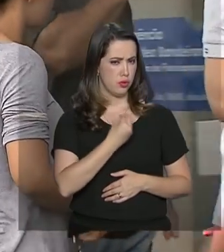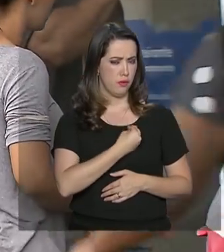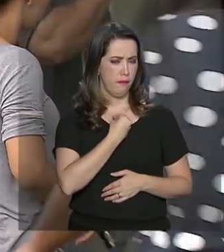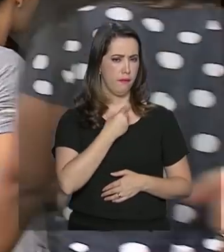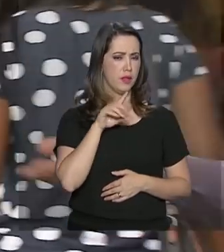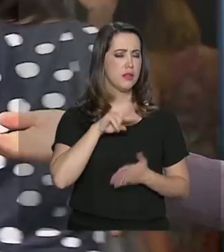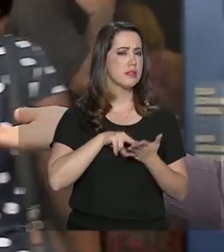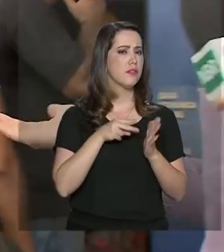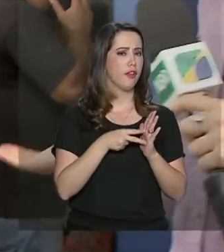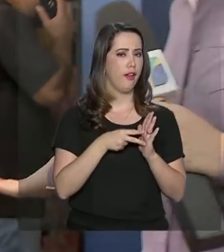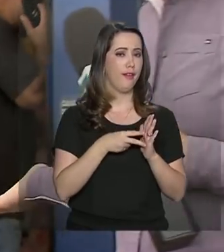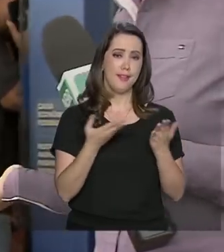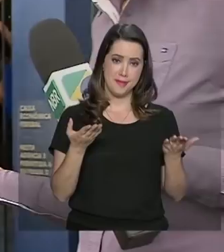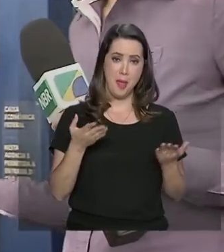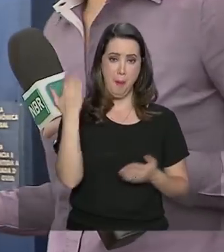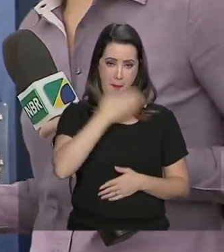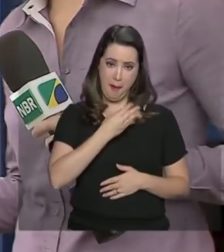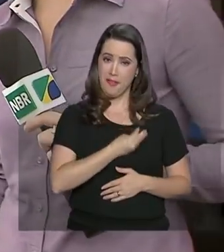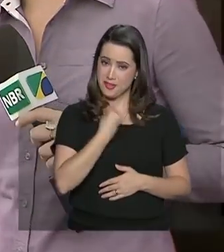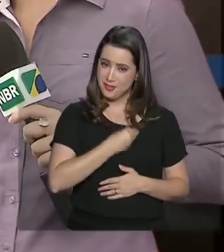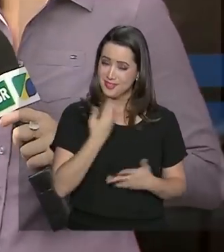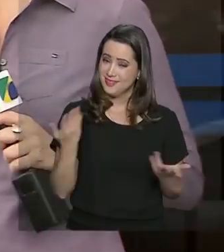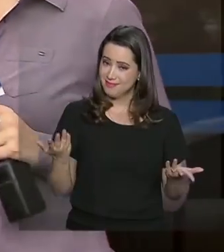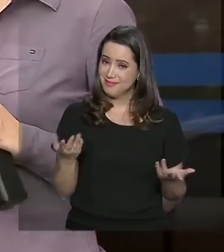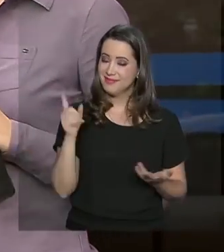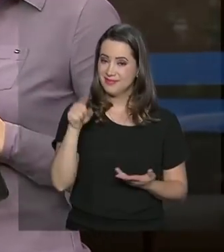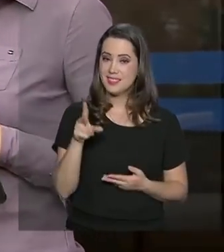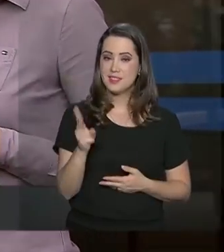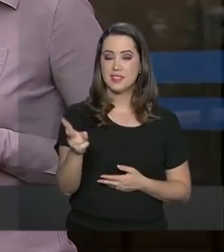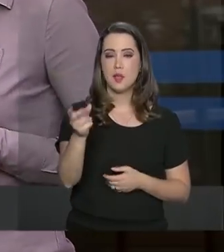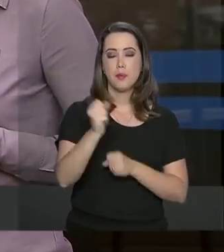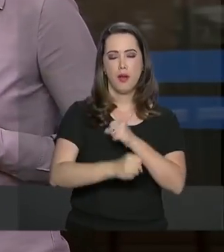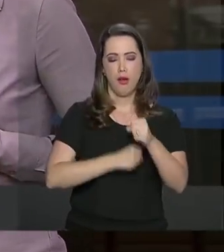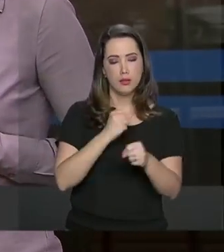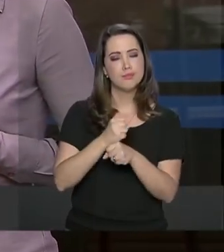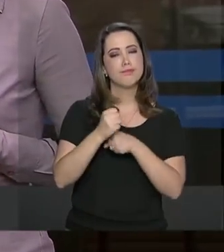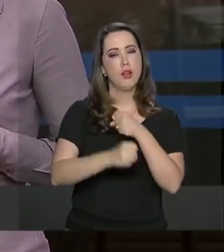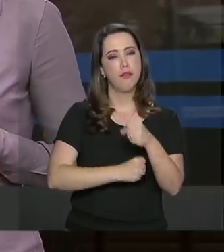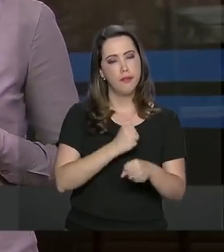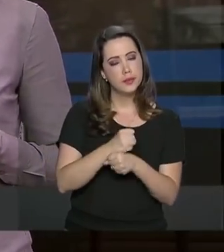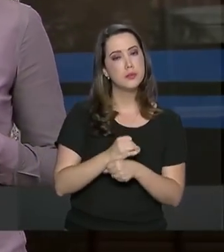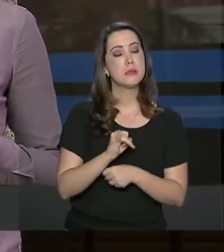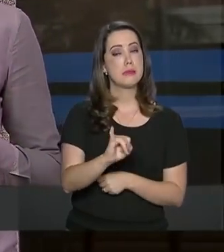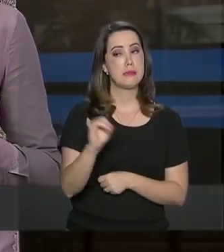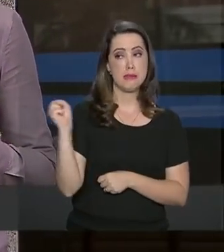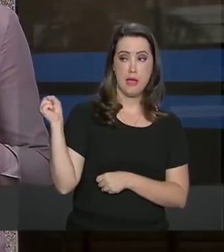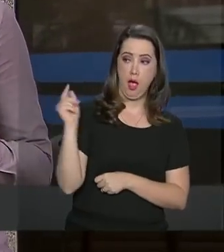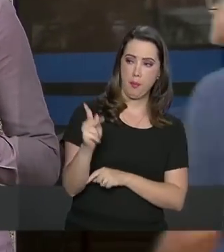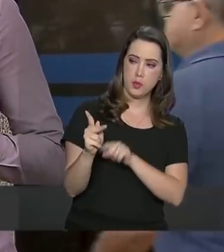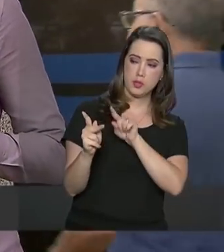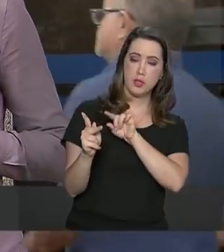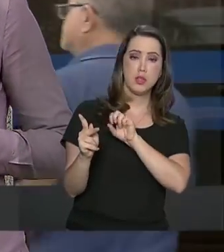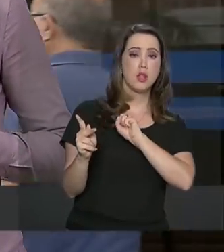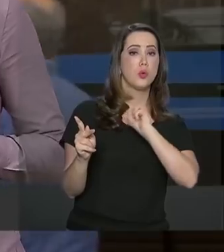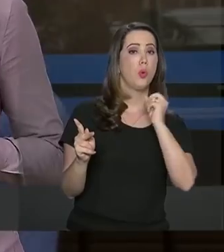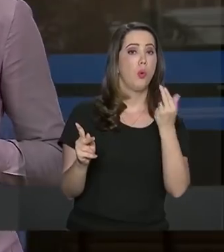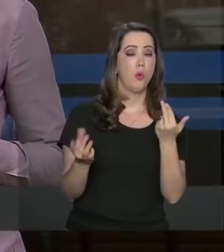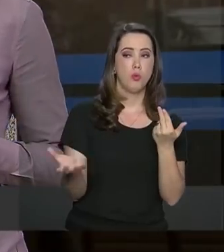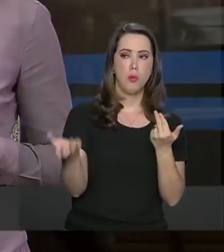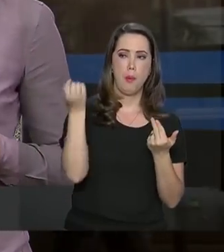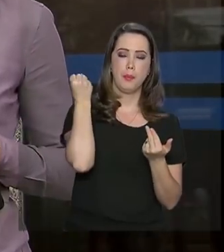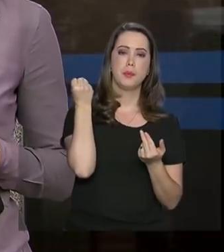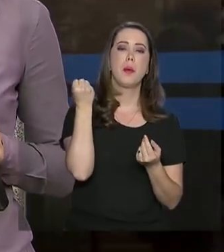está vivo. E é isso que o seu Lázaro faz todos os anos, vindo à agência bancária, onde ele recebe o benefício da Previdência.